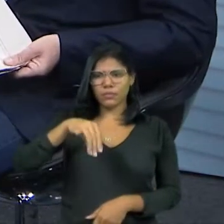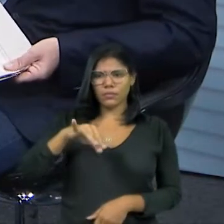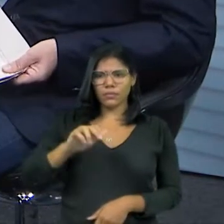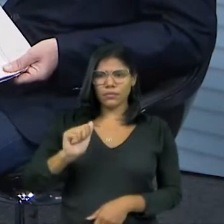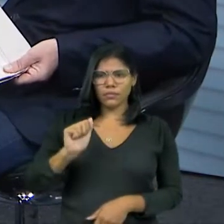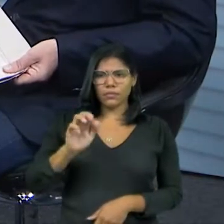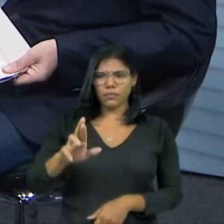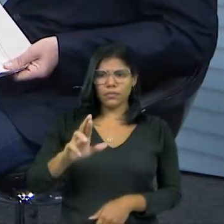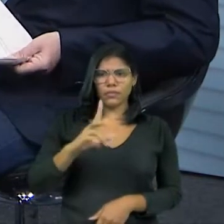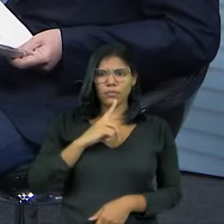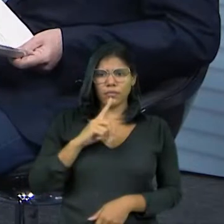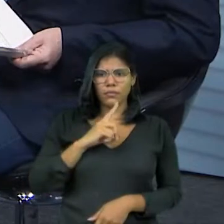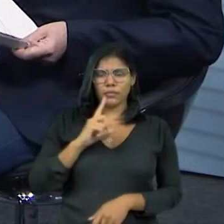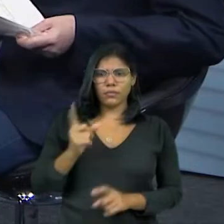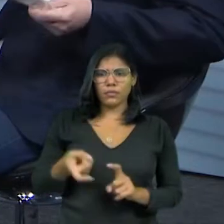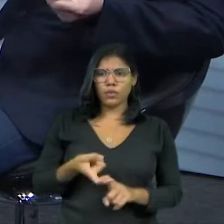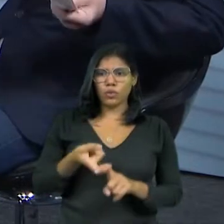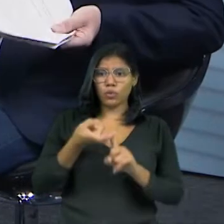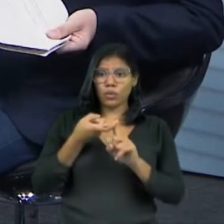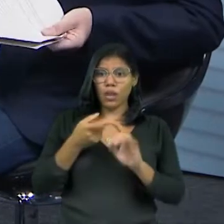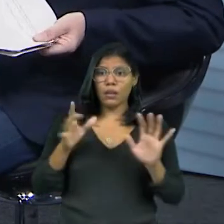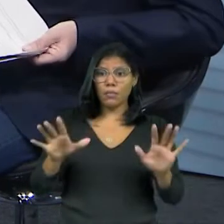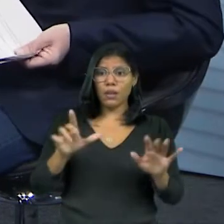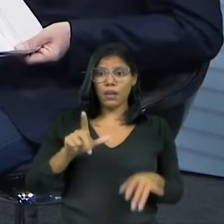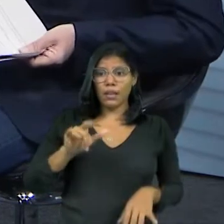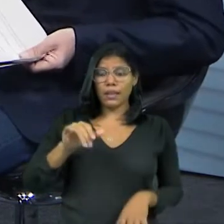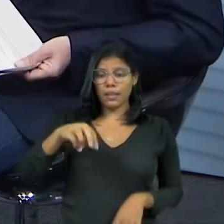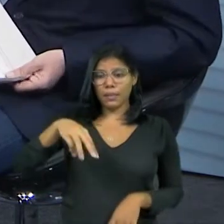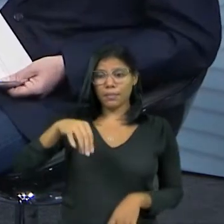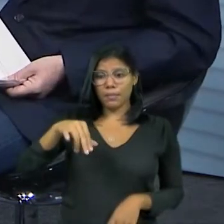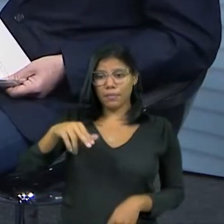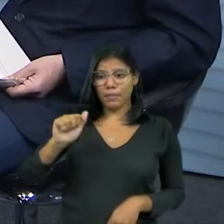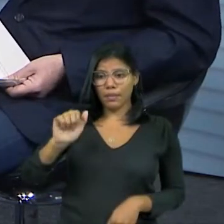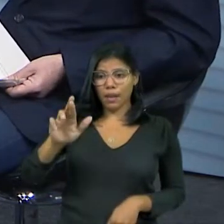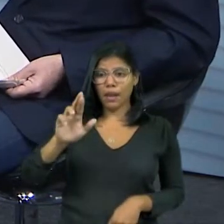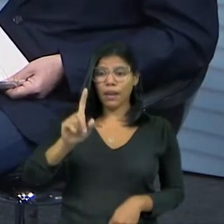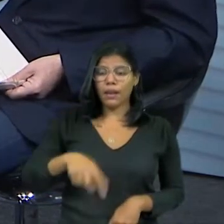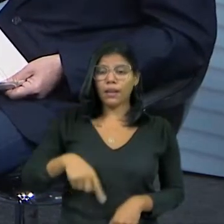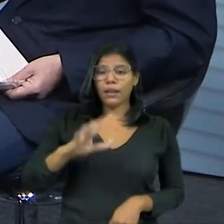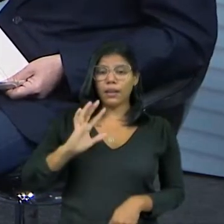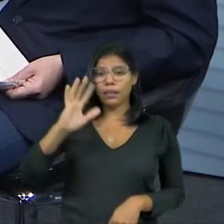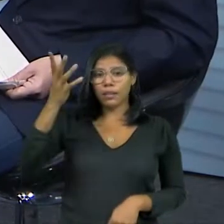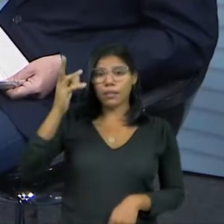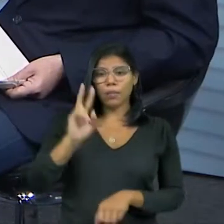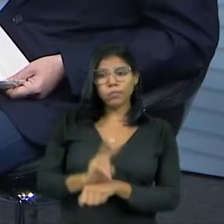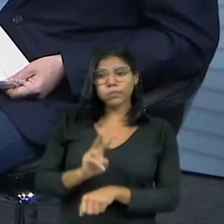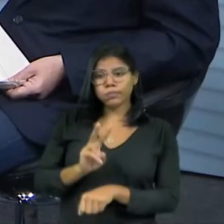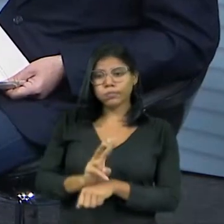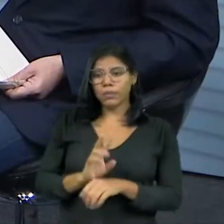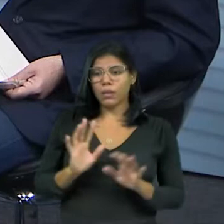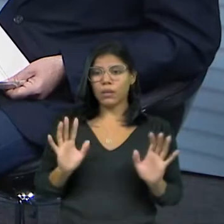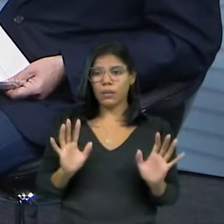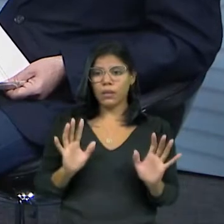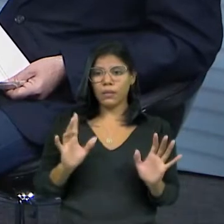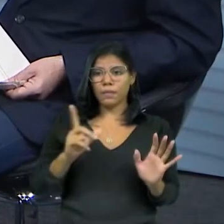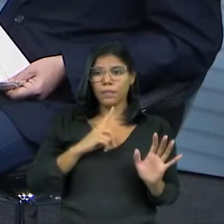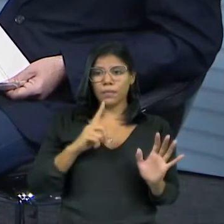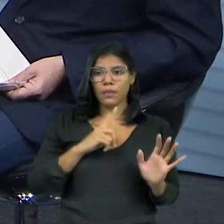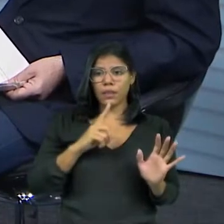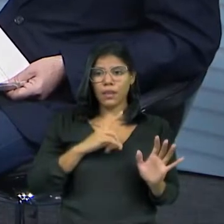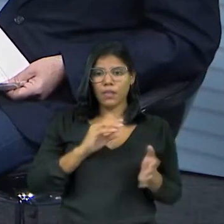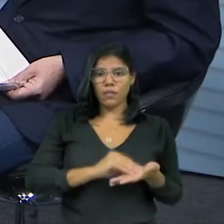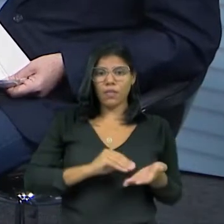Tem convenção aí que foi assustada, mas é uma liminar. Portanto, isso é uma decisão provisória. Ainda cabe uma decisão